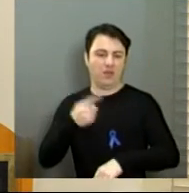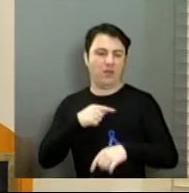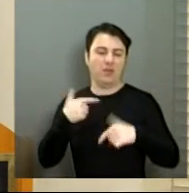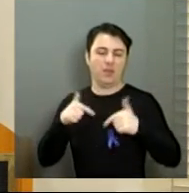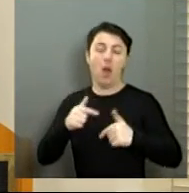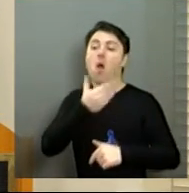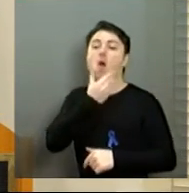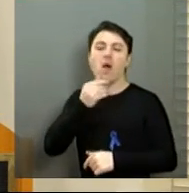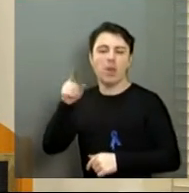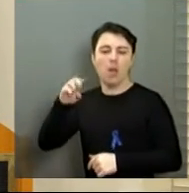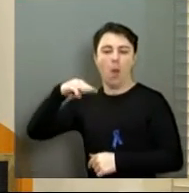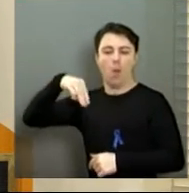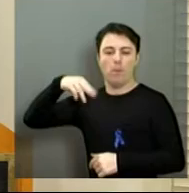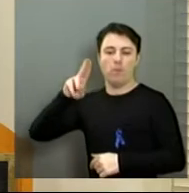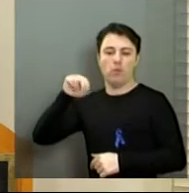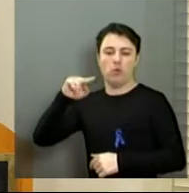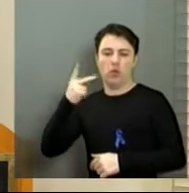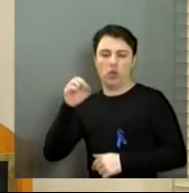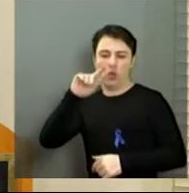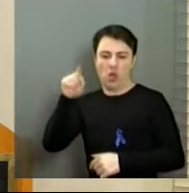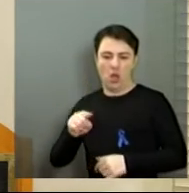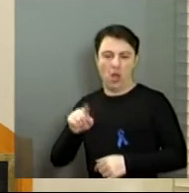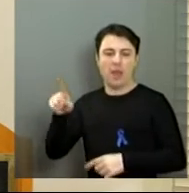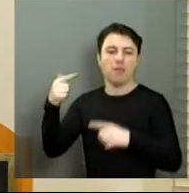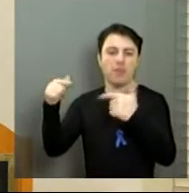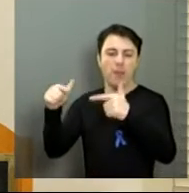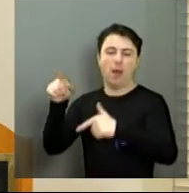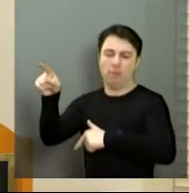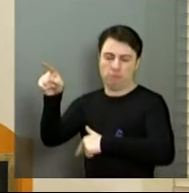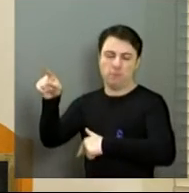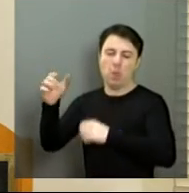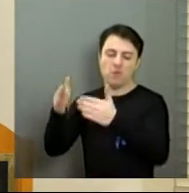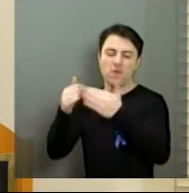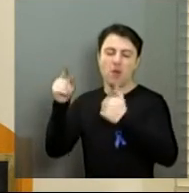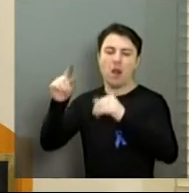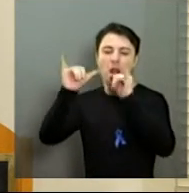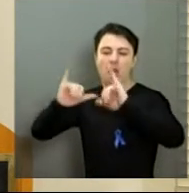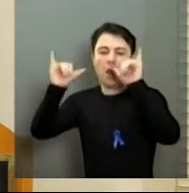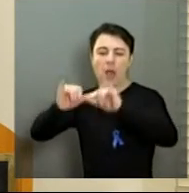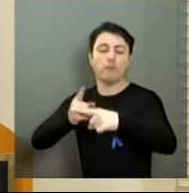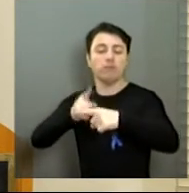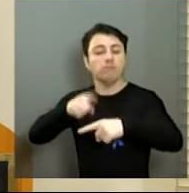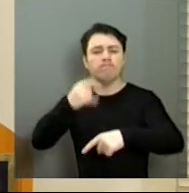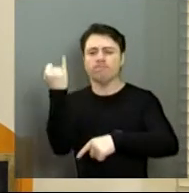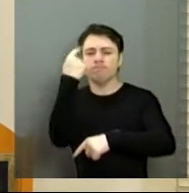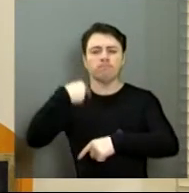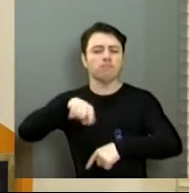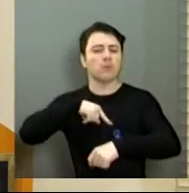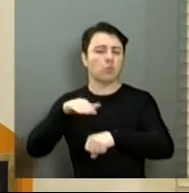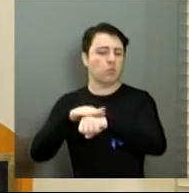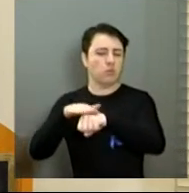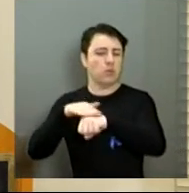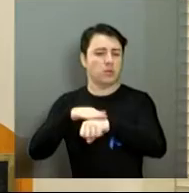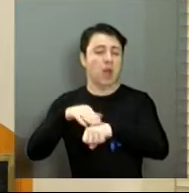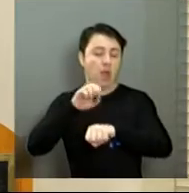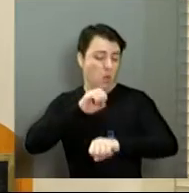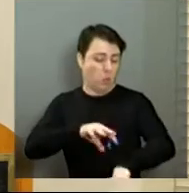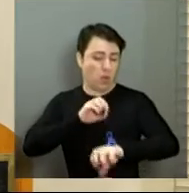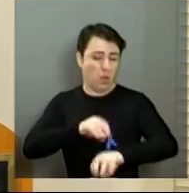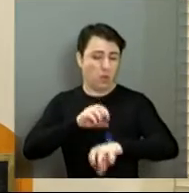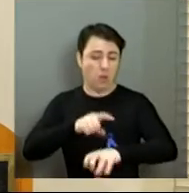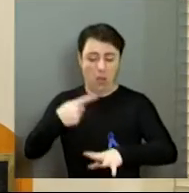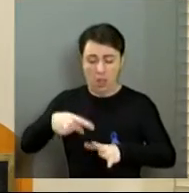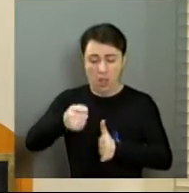nas rádios da cidade. É muito importante nós discutirmos a situação da educação, não só